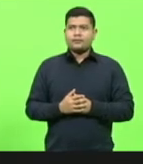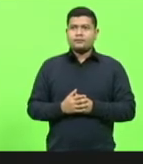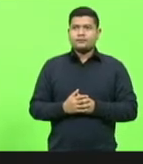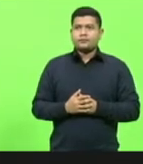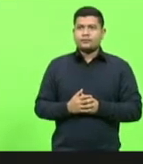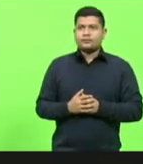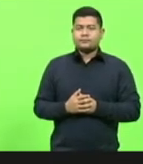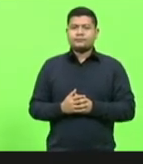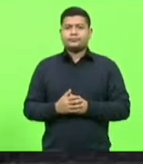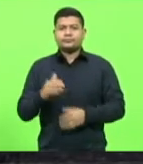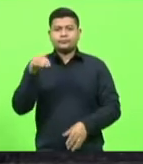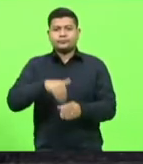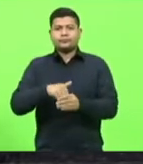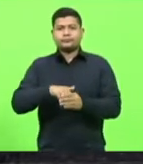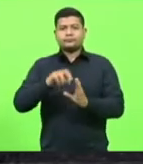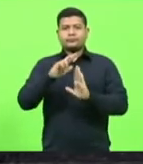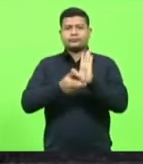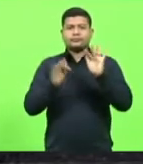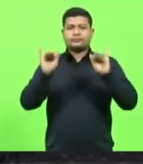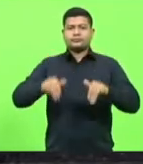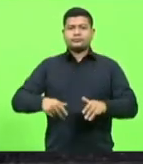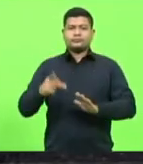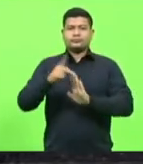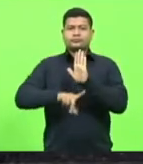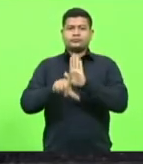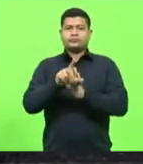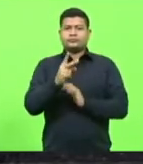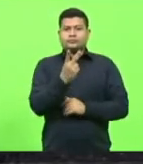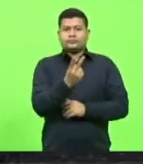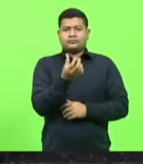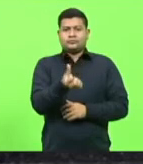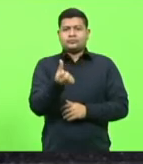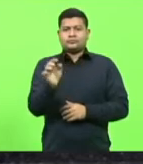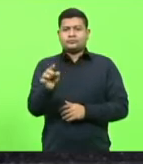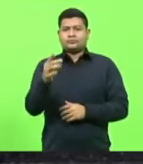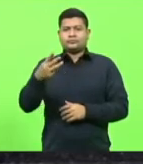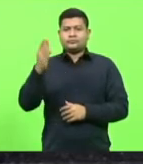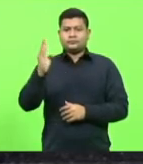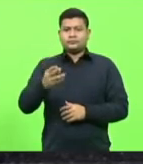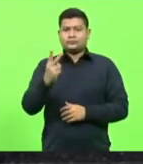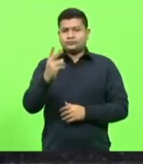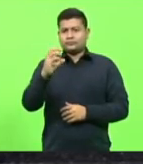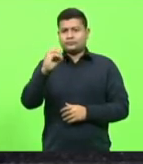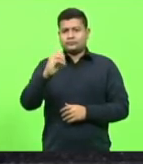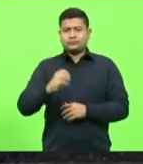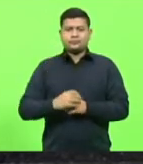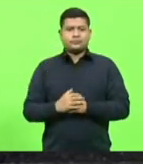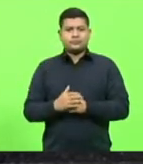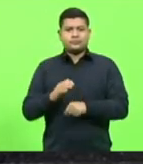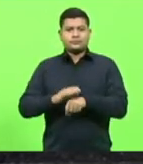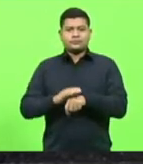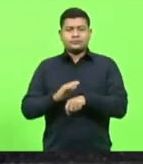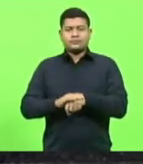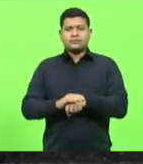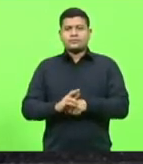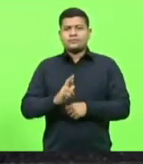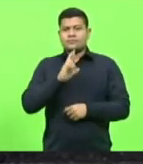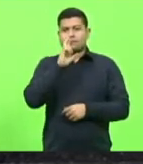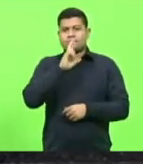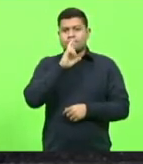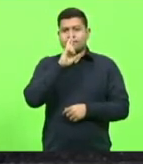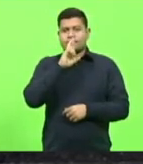Votação e redação final do projeto de lei número 266.3 de 2020. Deputado Rodrigo Minotto.